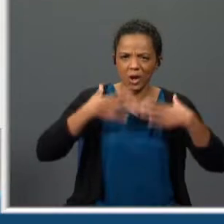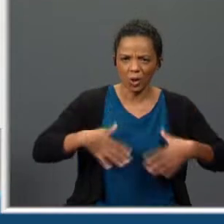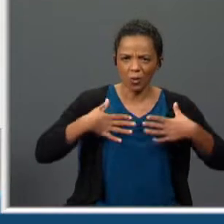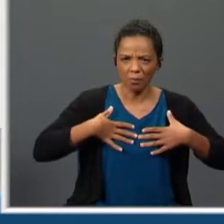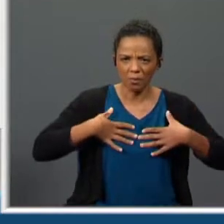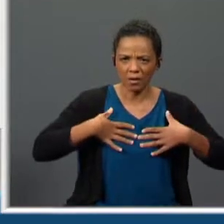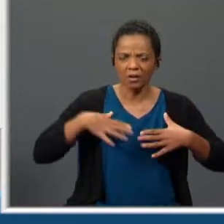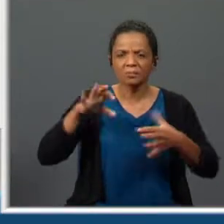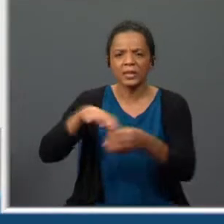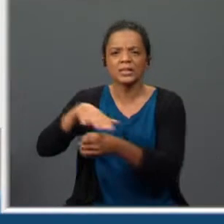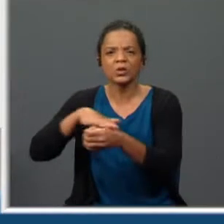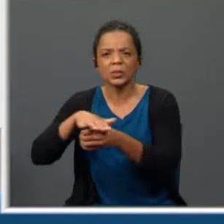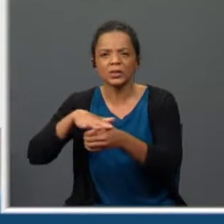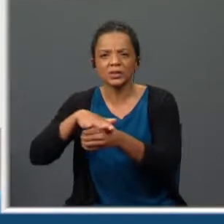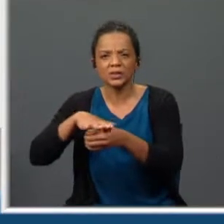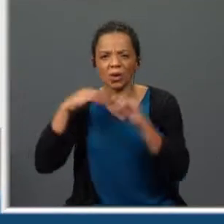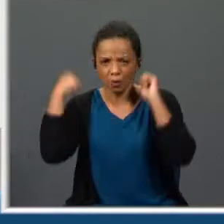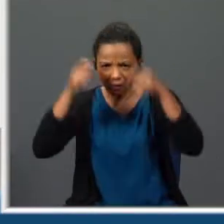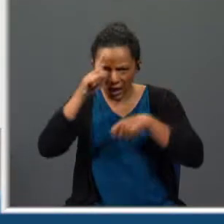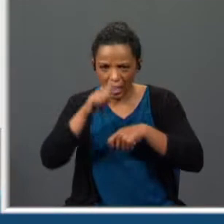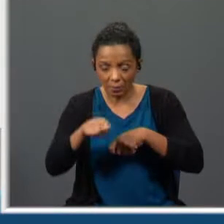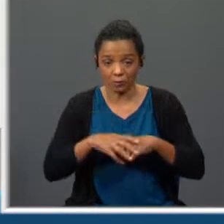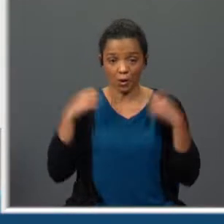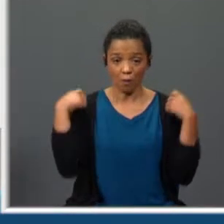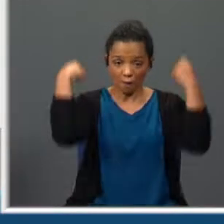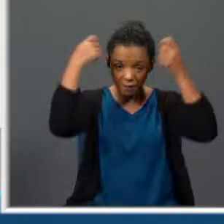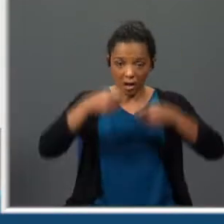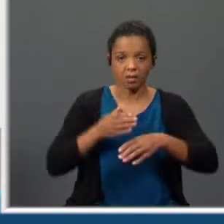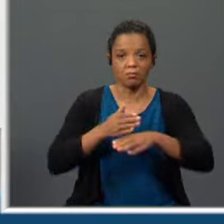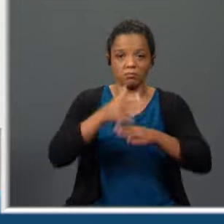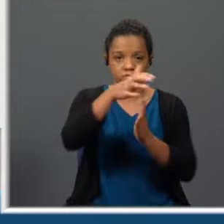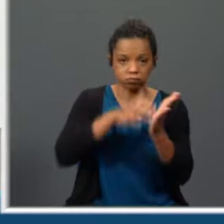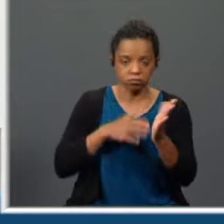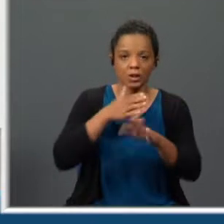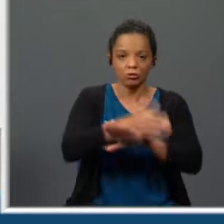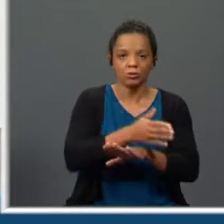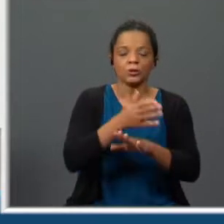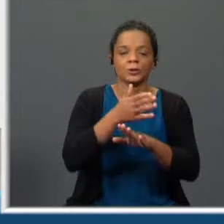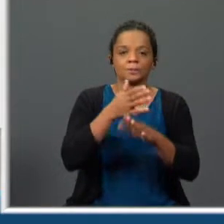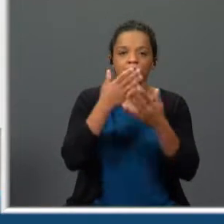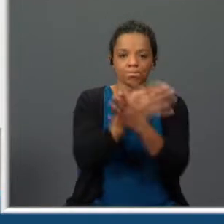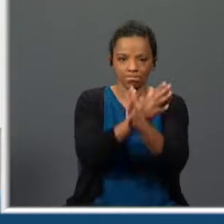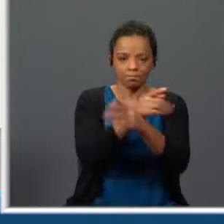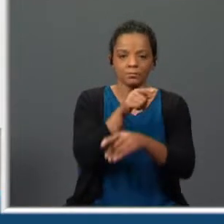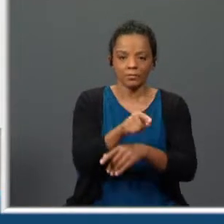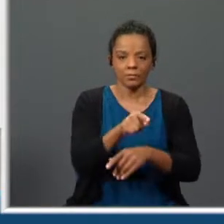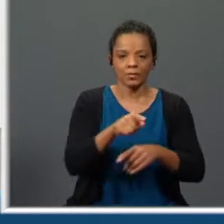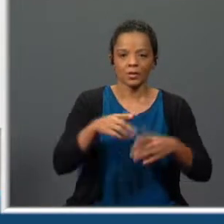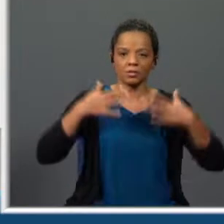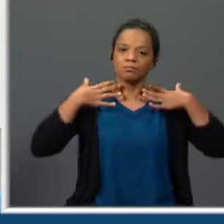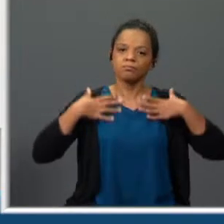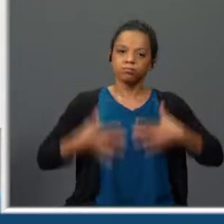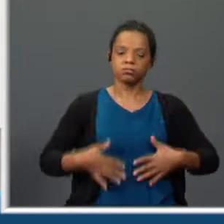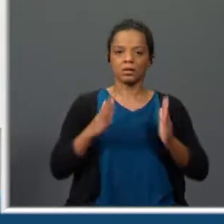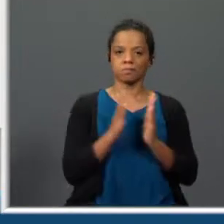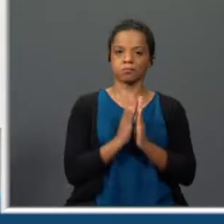Então, vê a minha sugestão. O frade do alto da barca do inferno, como seria expectável, enverga um hábito